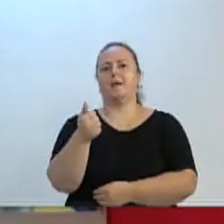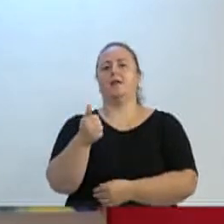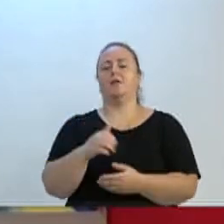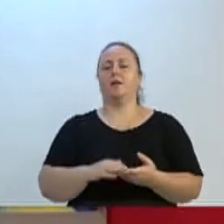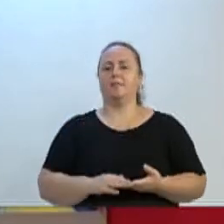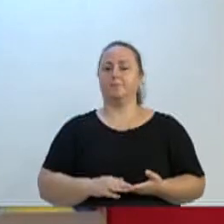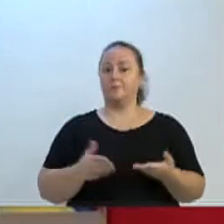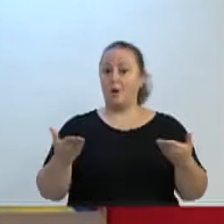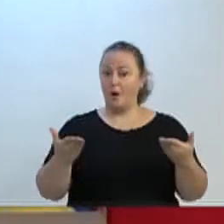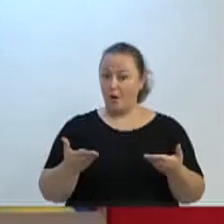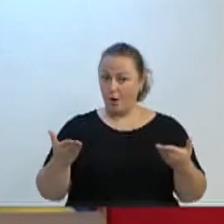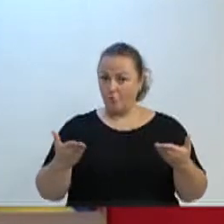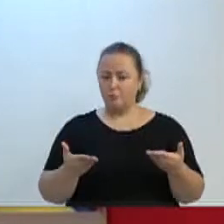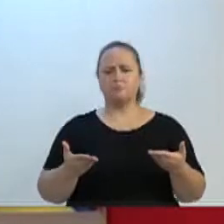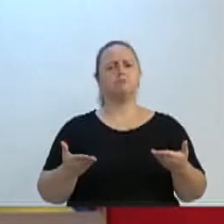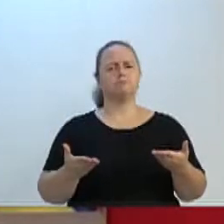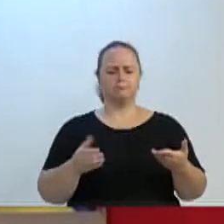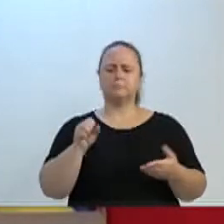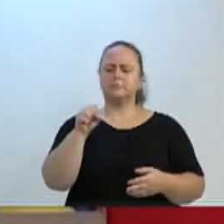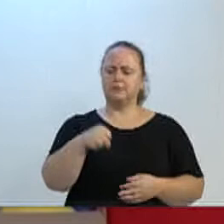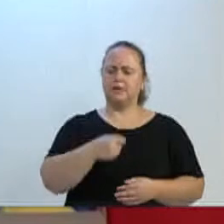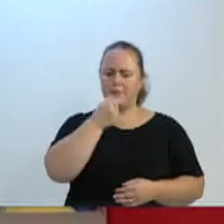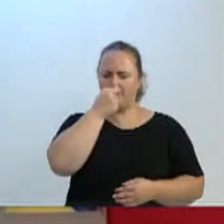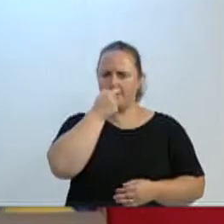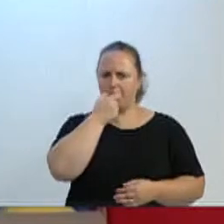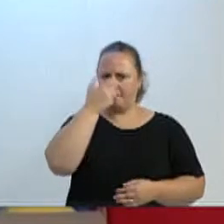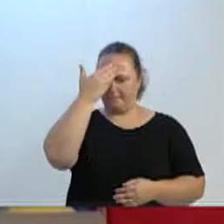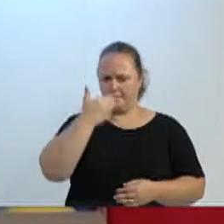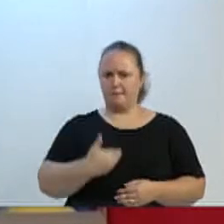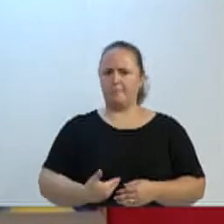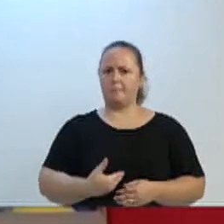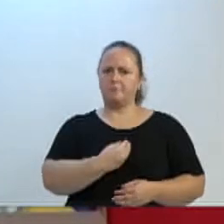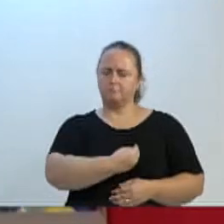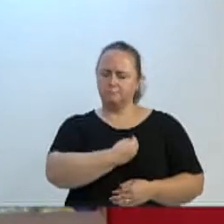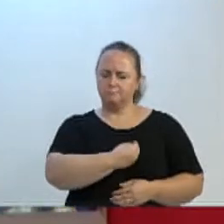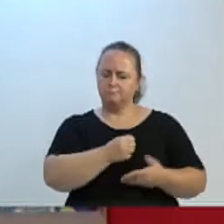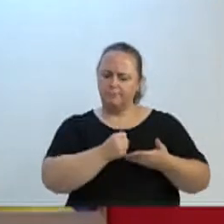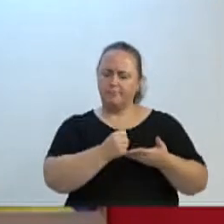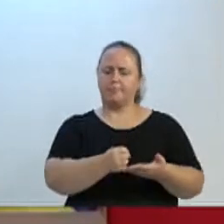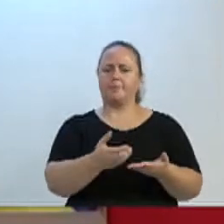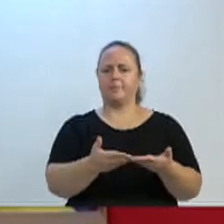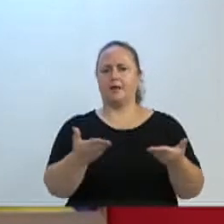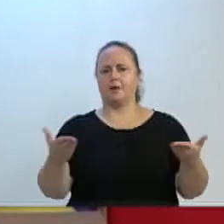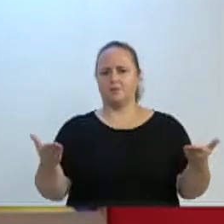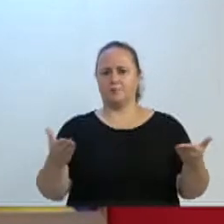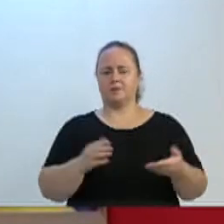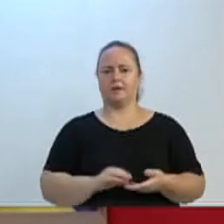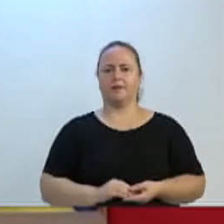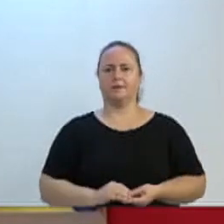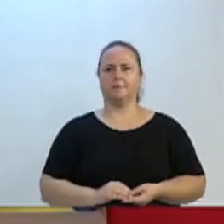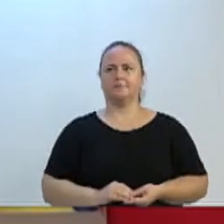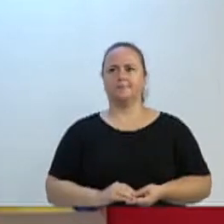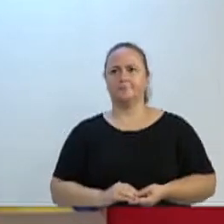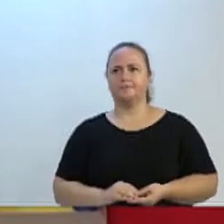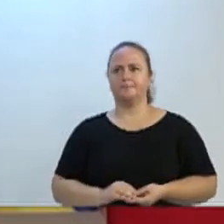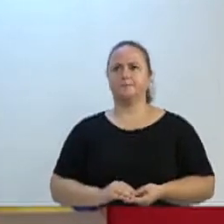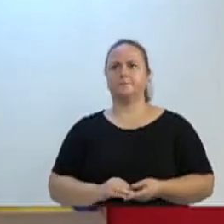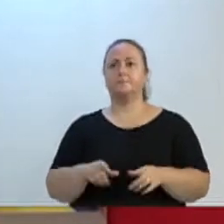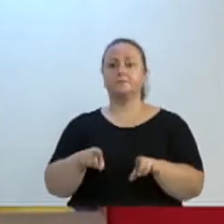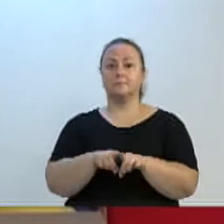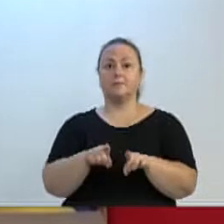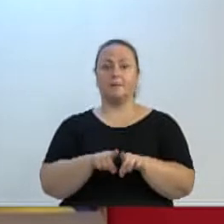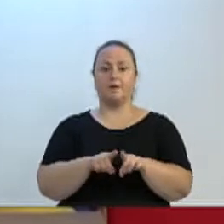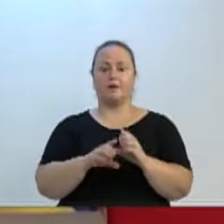que o vereador Becker está aí para ajudar você, morador. Gostaria também de falar um pouquinho sobre o conselho de tubulação na rua Hugo